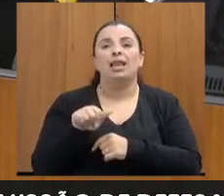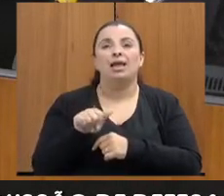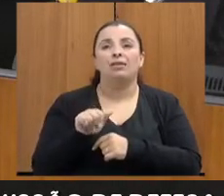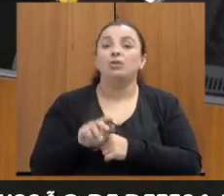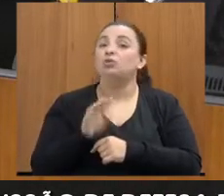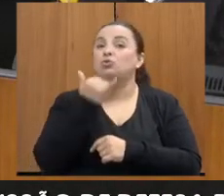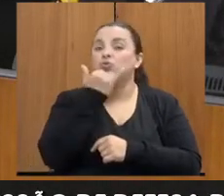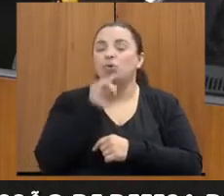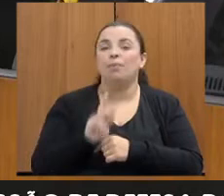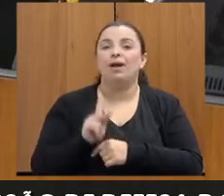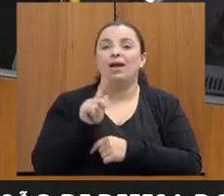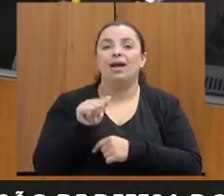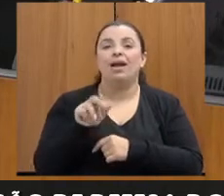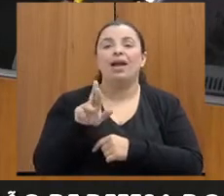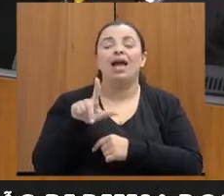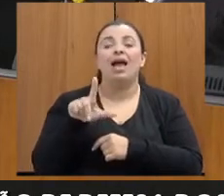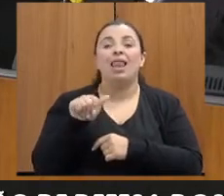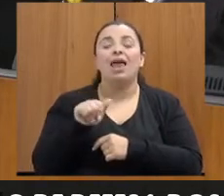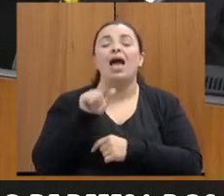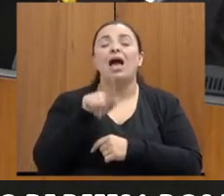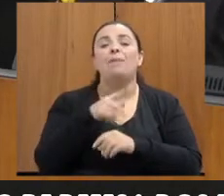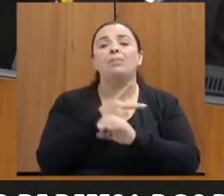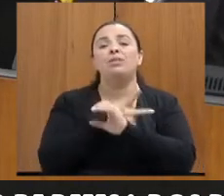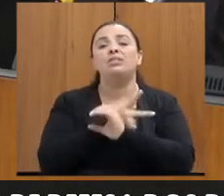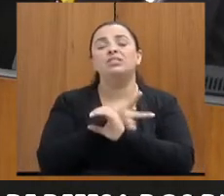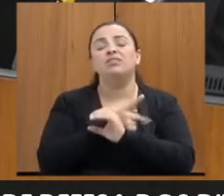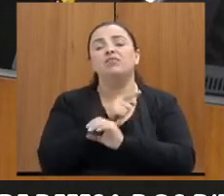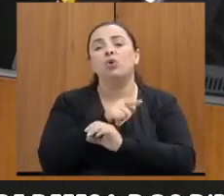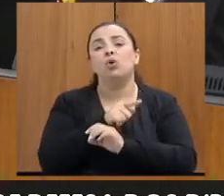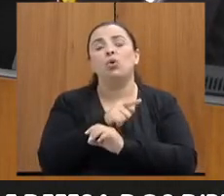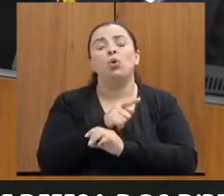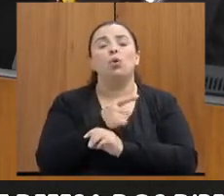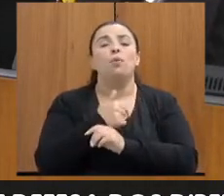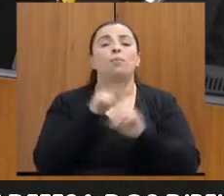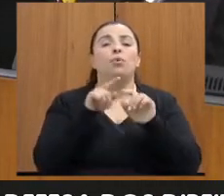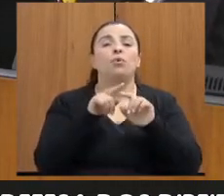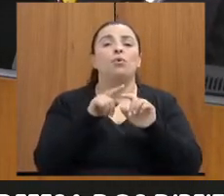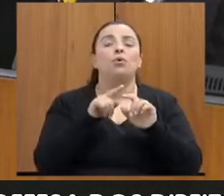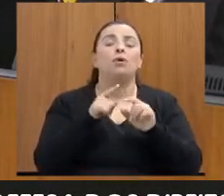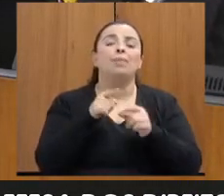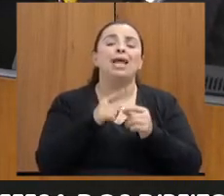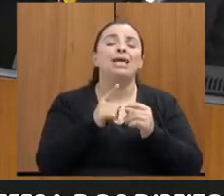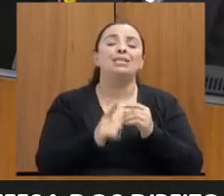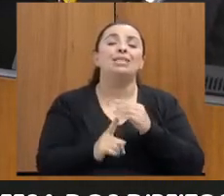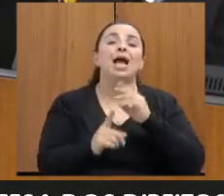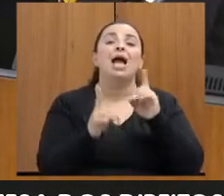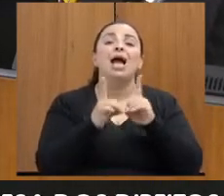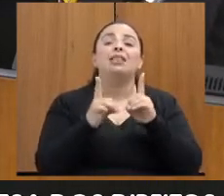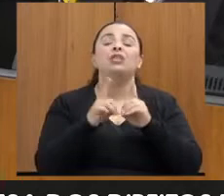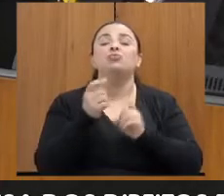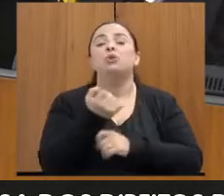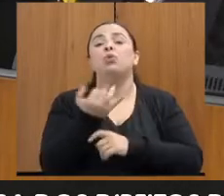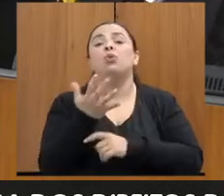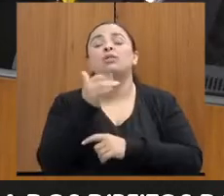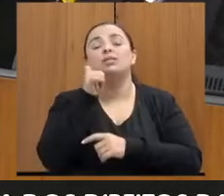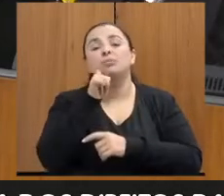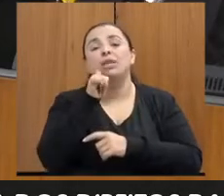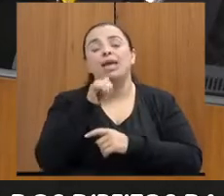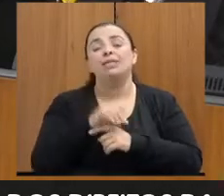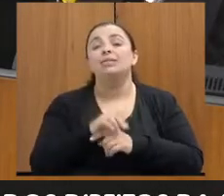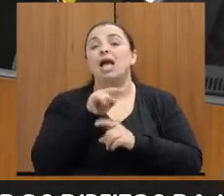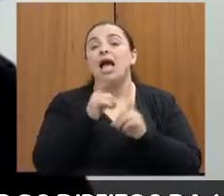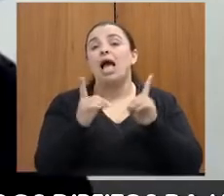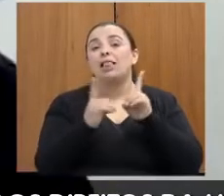do grupo hoje aí da polícia civil disponível nesse atendimento, quantas são mulheres? São 3